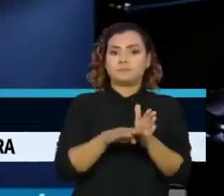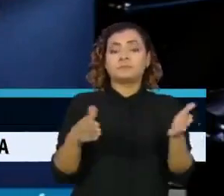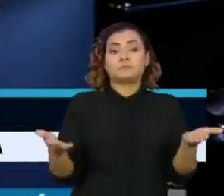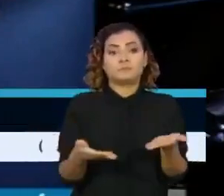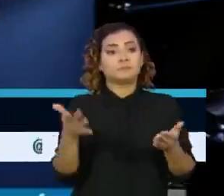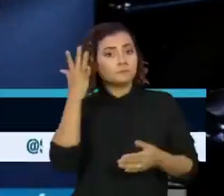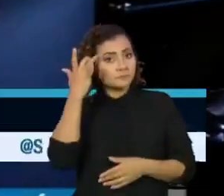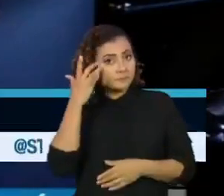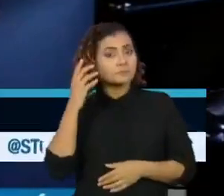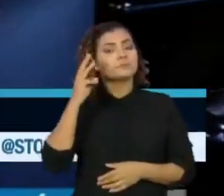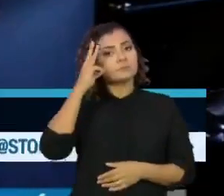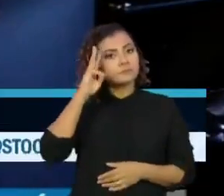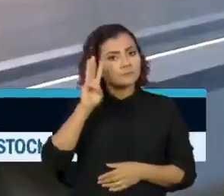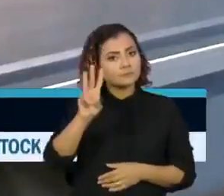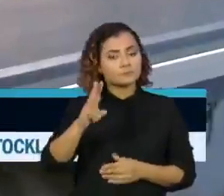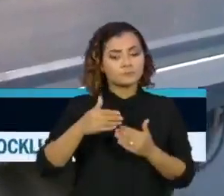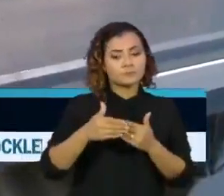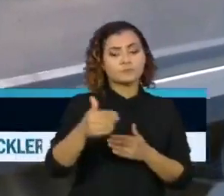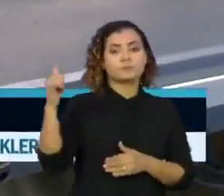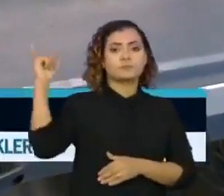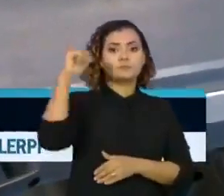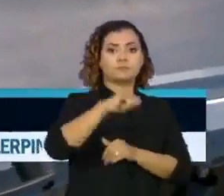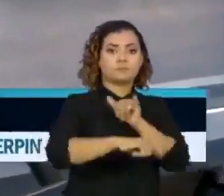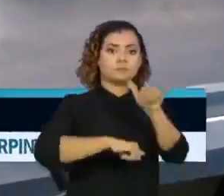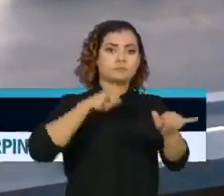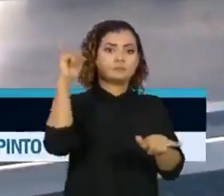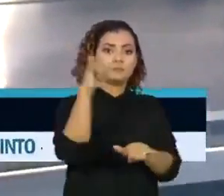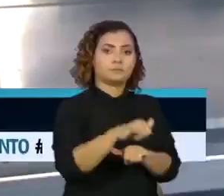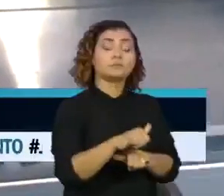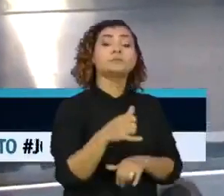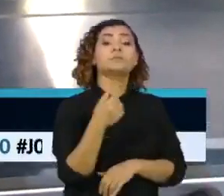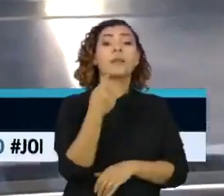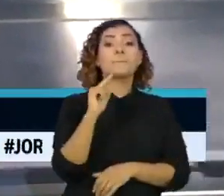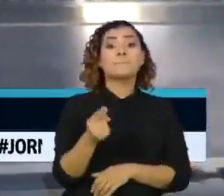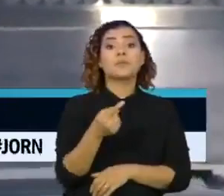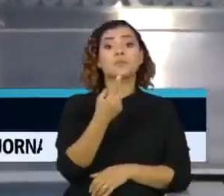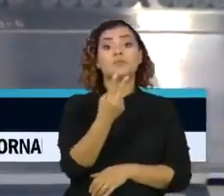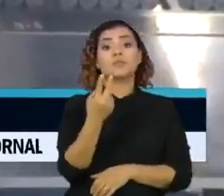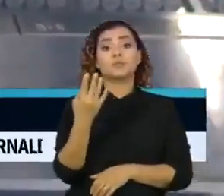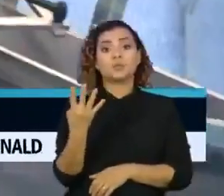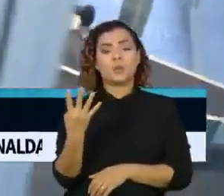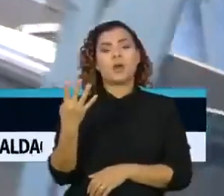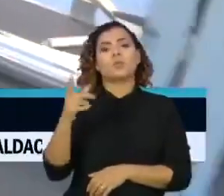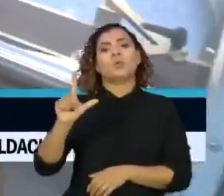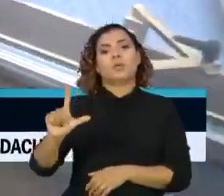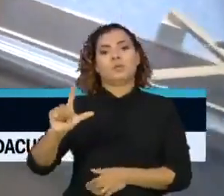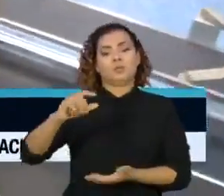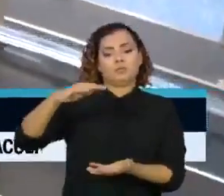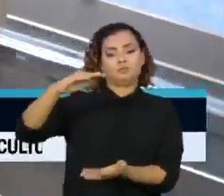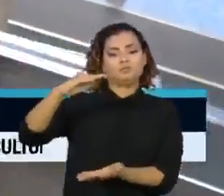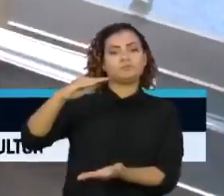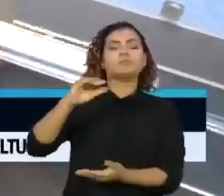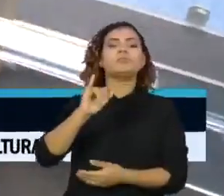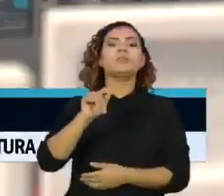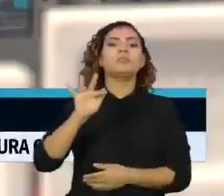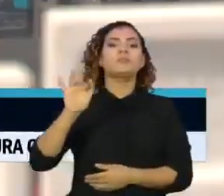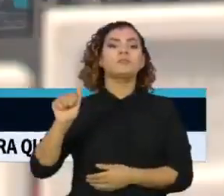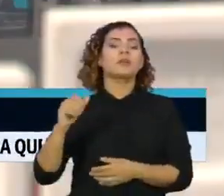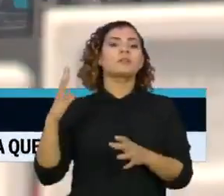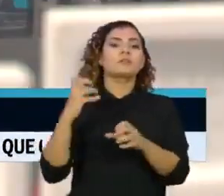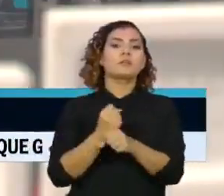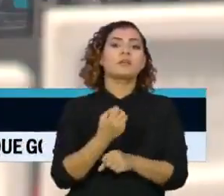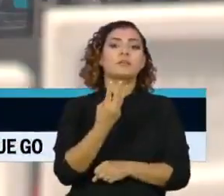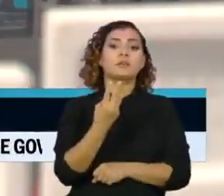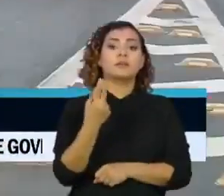hoje, amanhã e depois de amanhã, em três voos, um carregamento de 1.024 litros do IFA, que permite a fabricação de cerca de